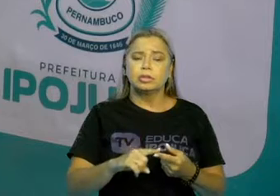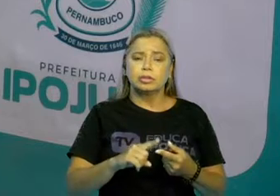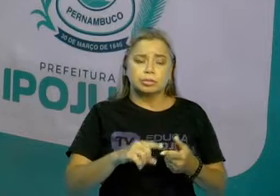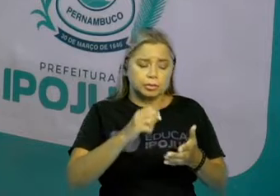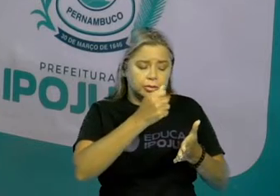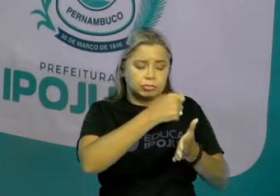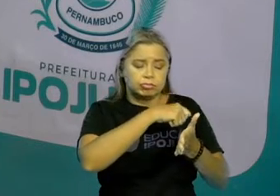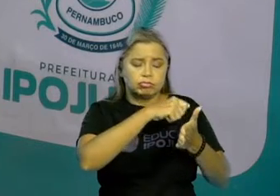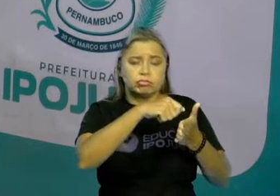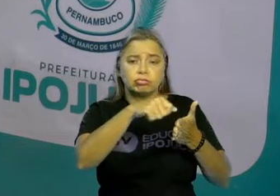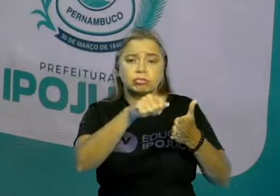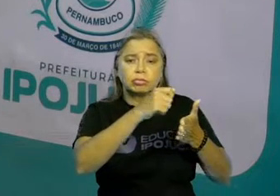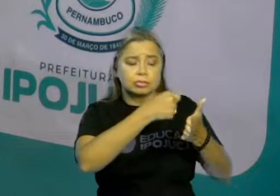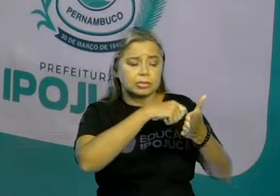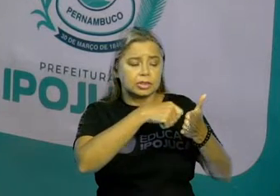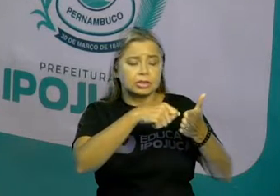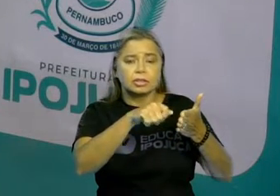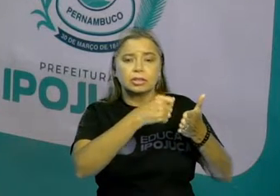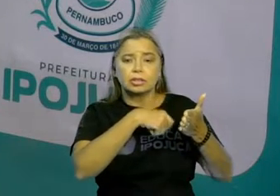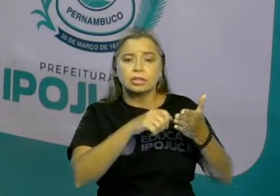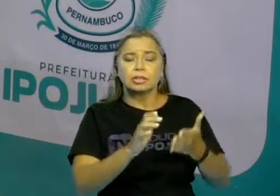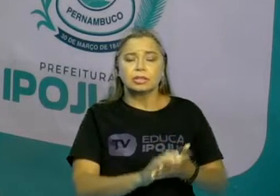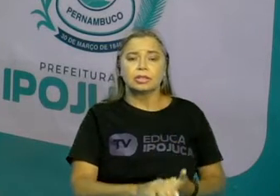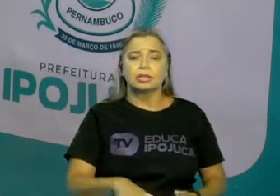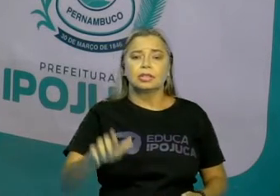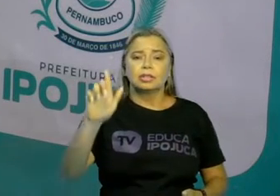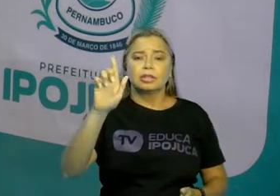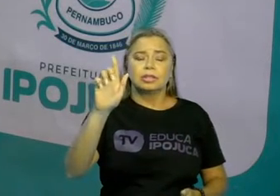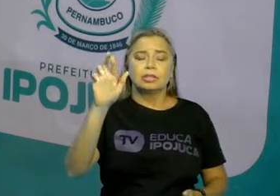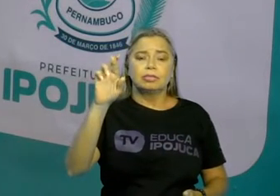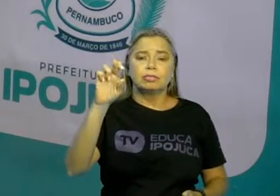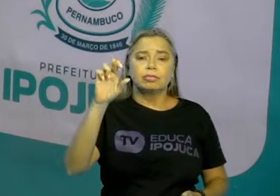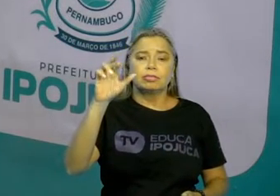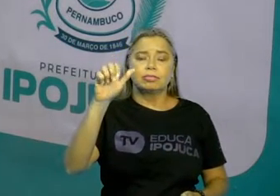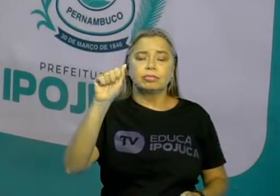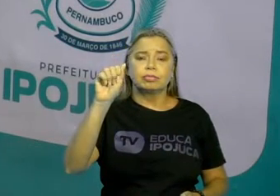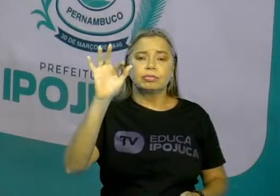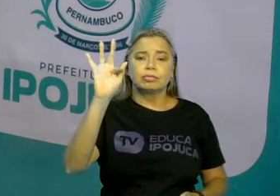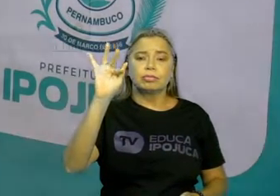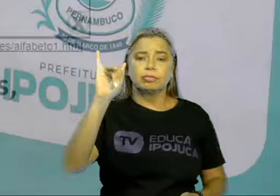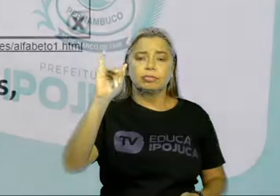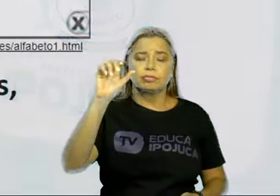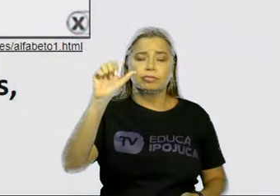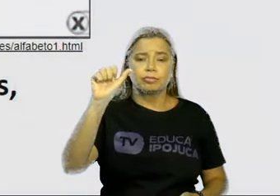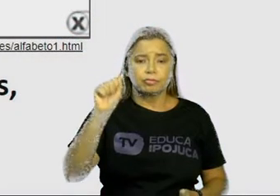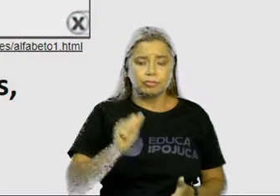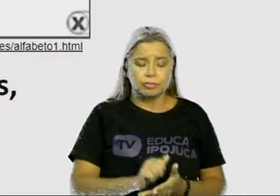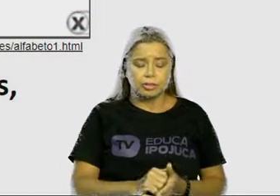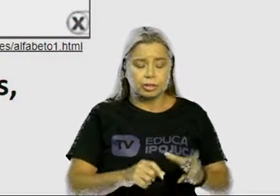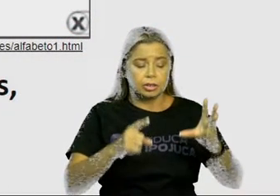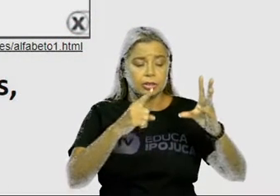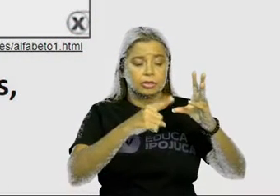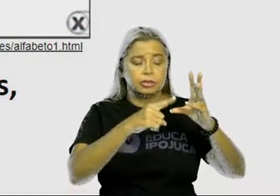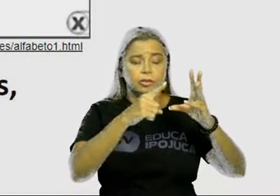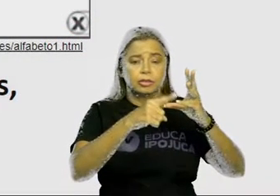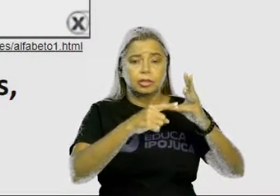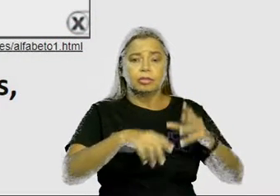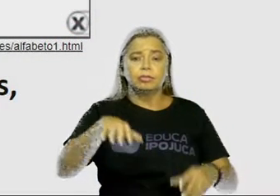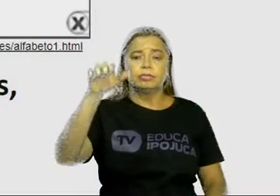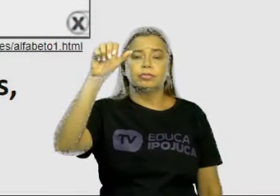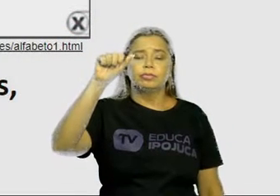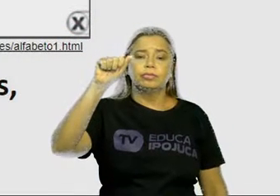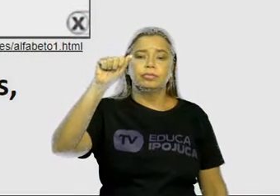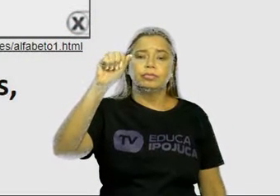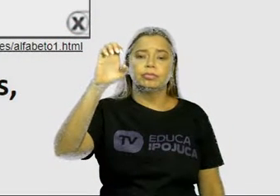grafia, que é a escrita. Logo, aqui nós temos as vogais que são A,